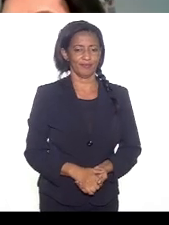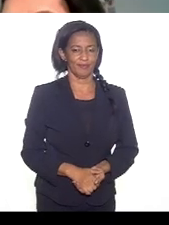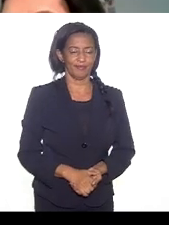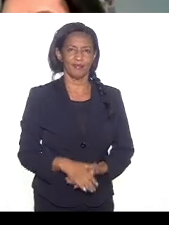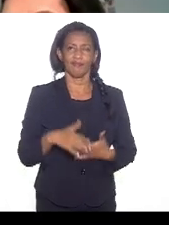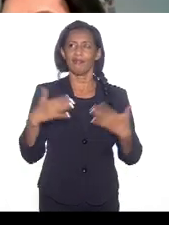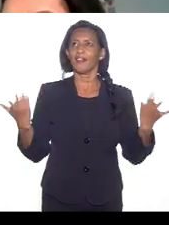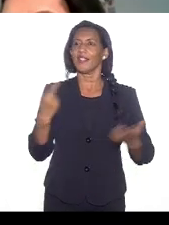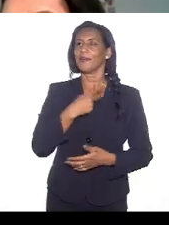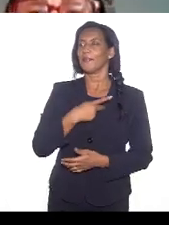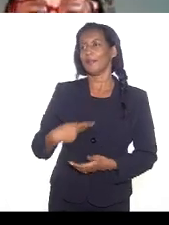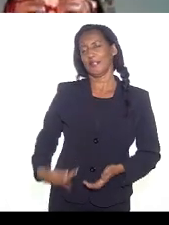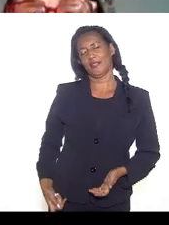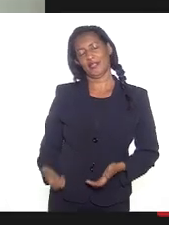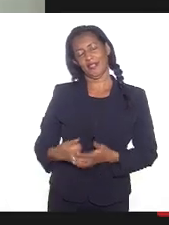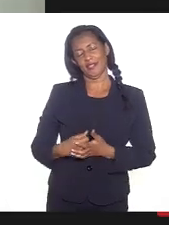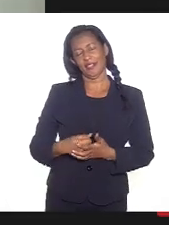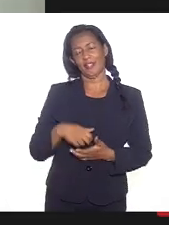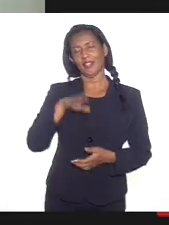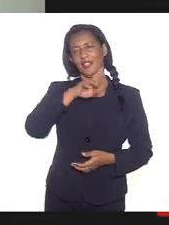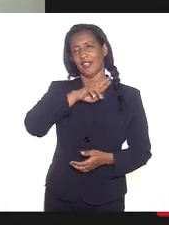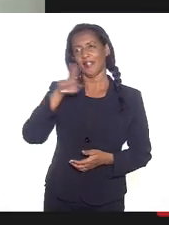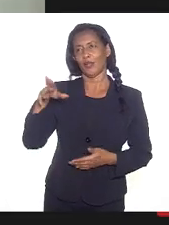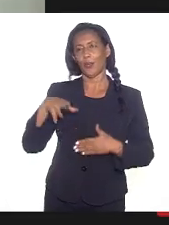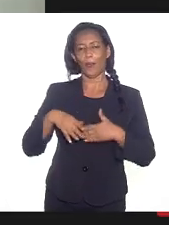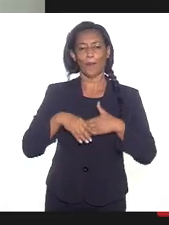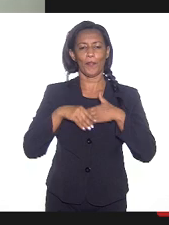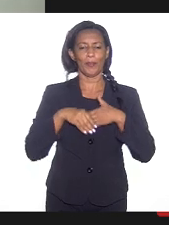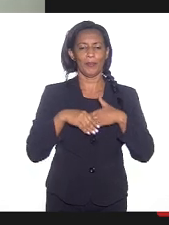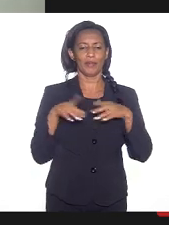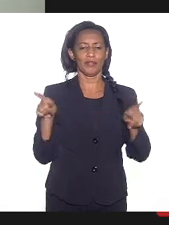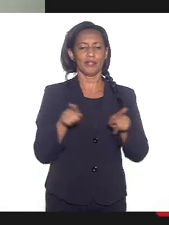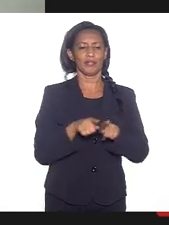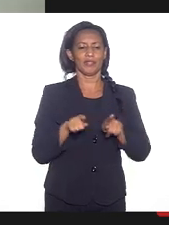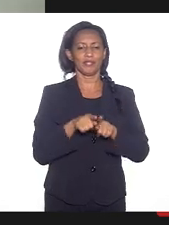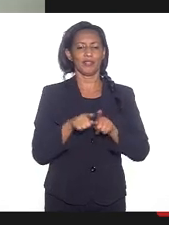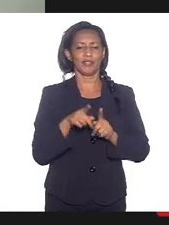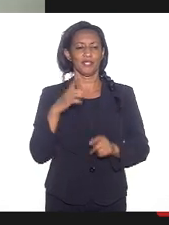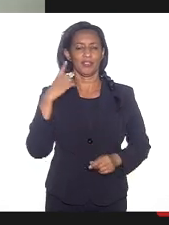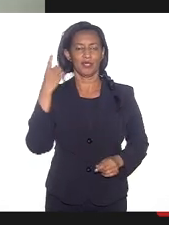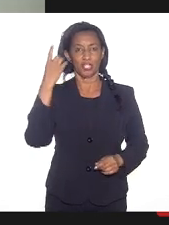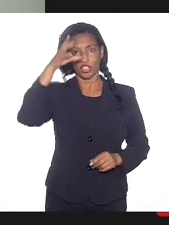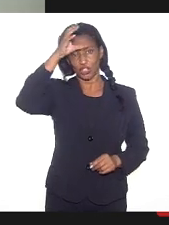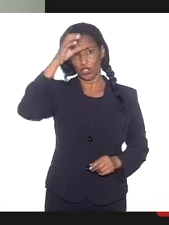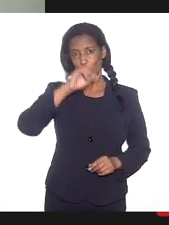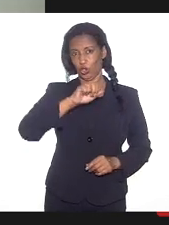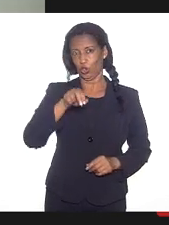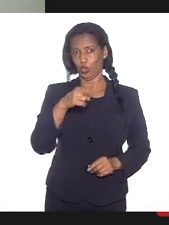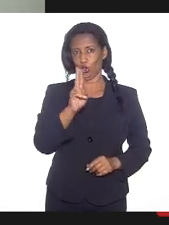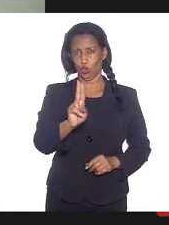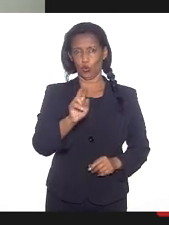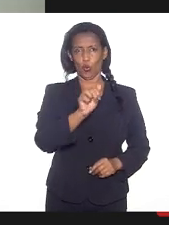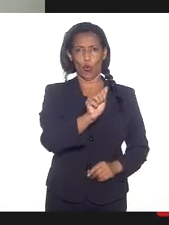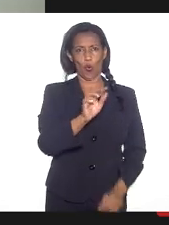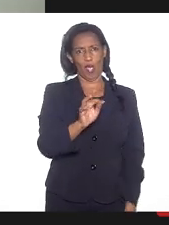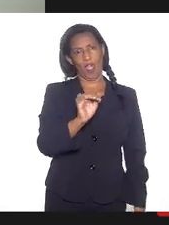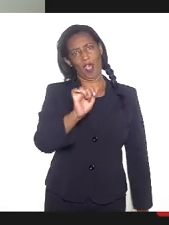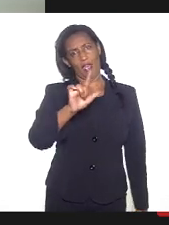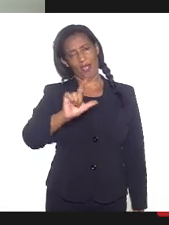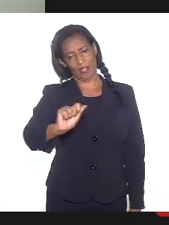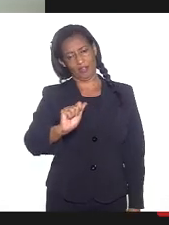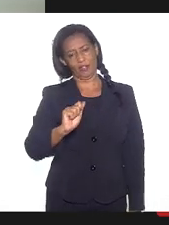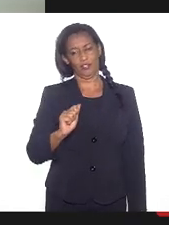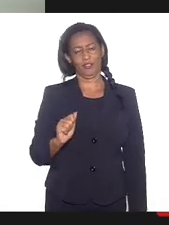senhora presidenta, em nome de quem cumprimento também a deputada Tia Ju, deputado Átila Nunes,